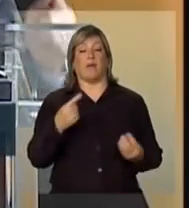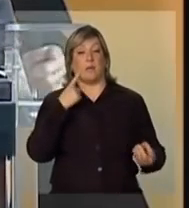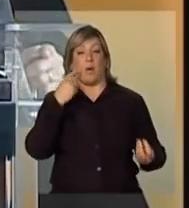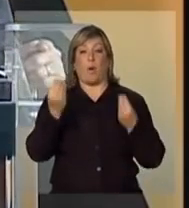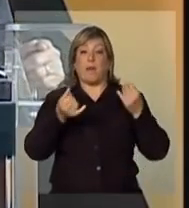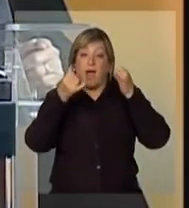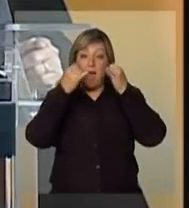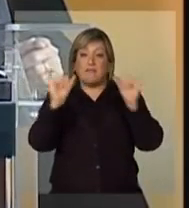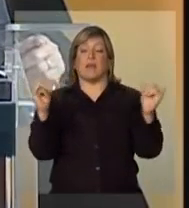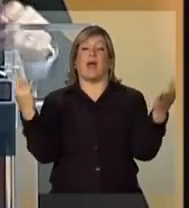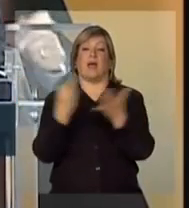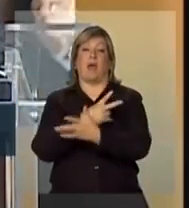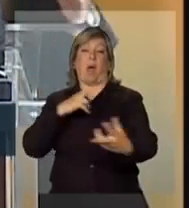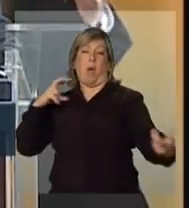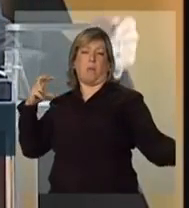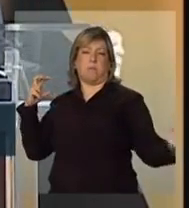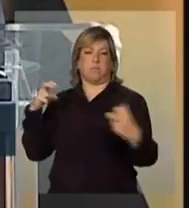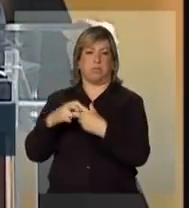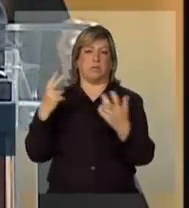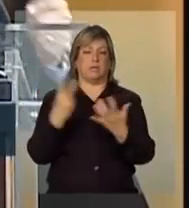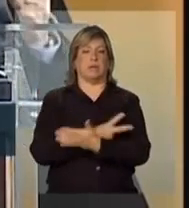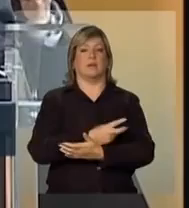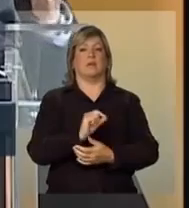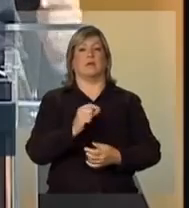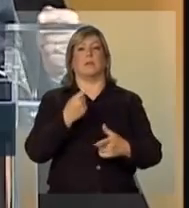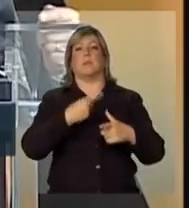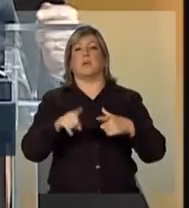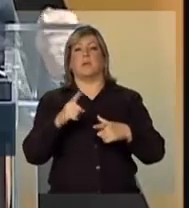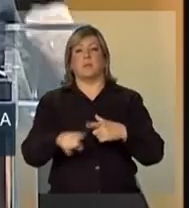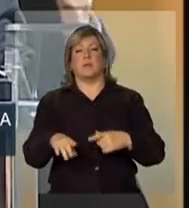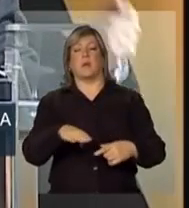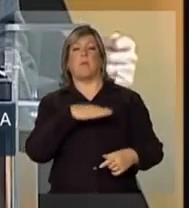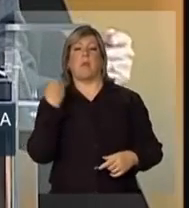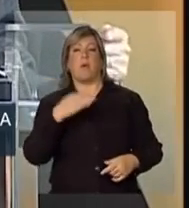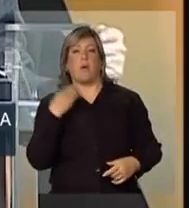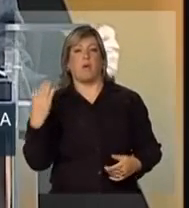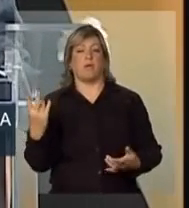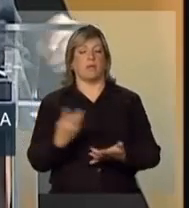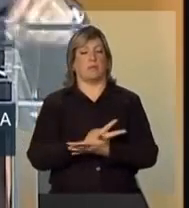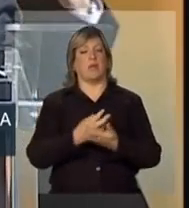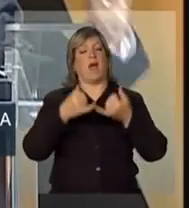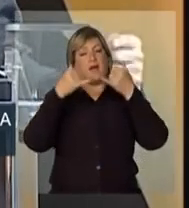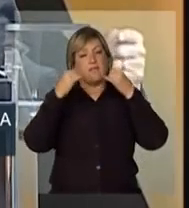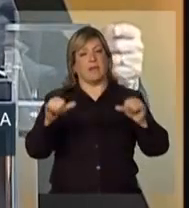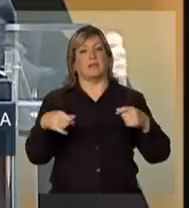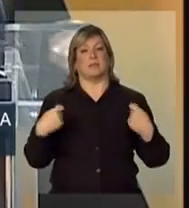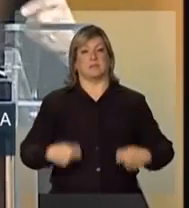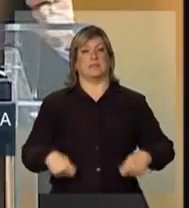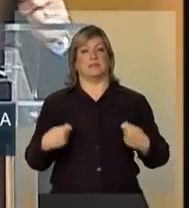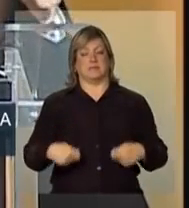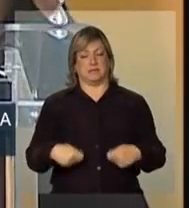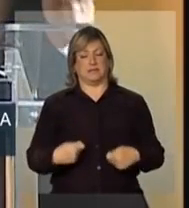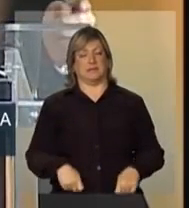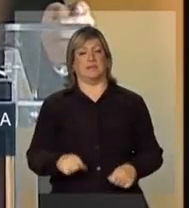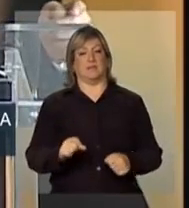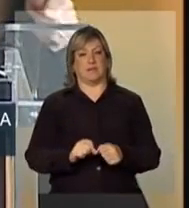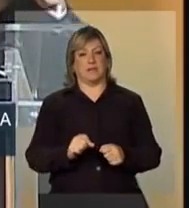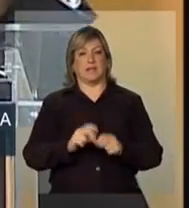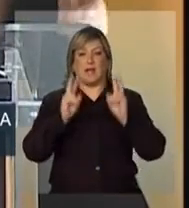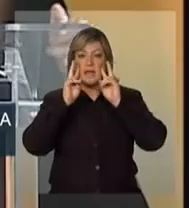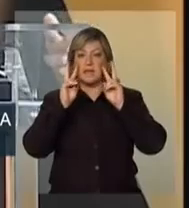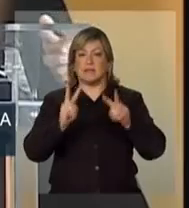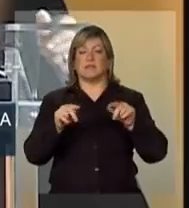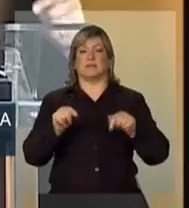evitar que a transgressão se converta num acidente e o acidente venha repercutir